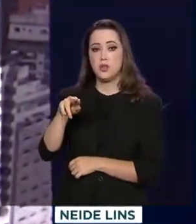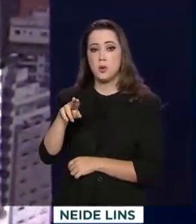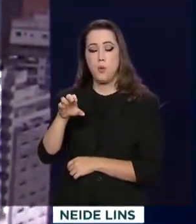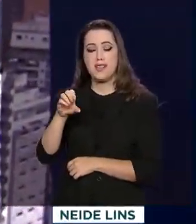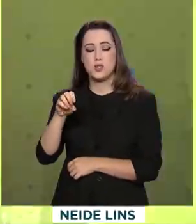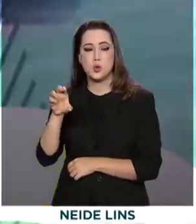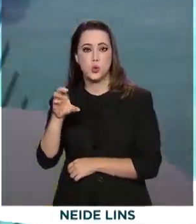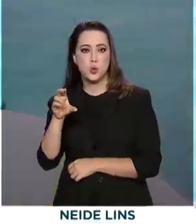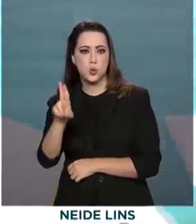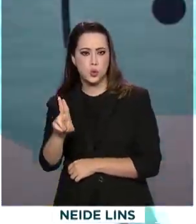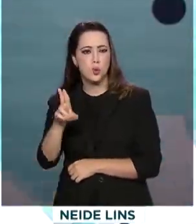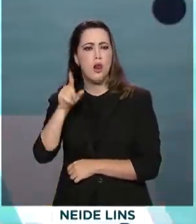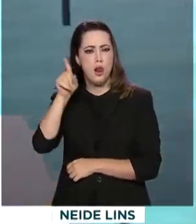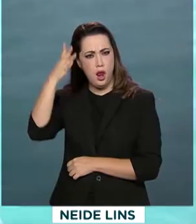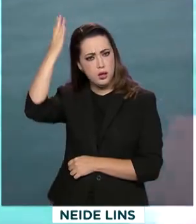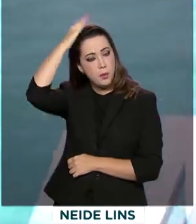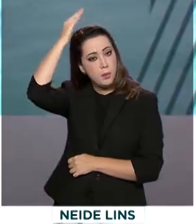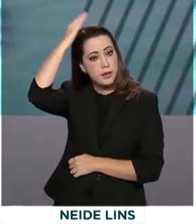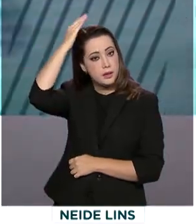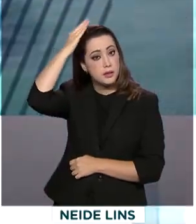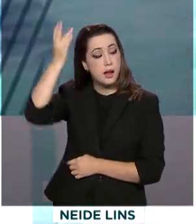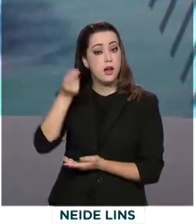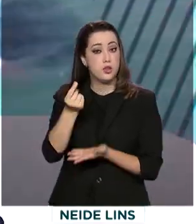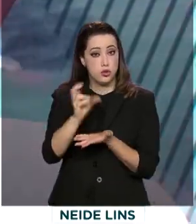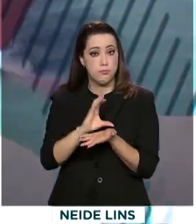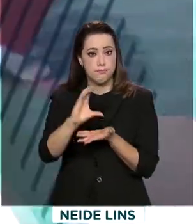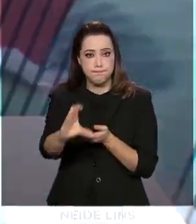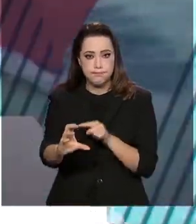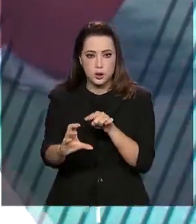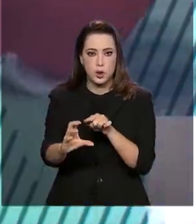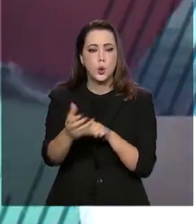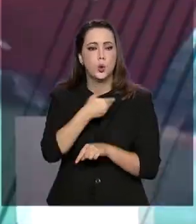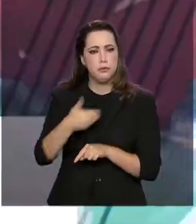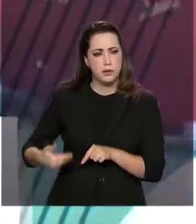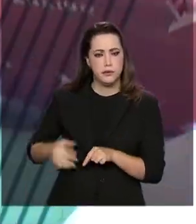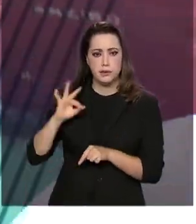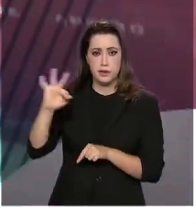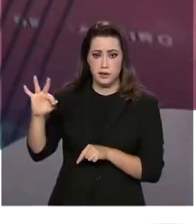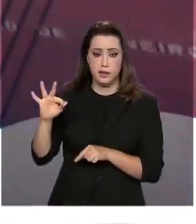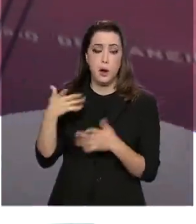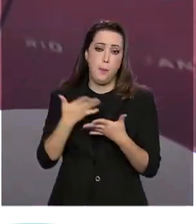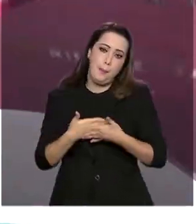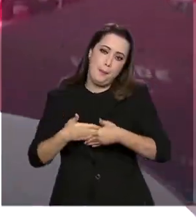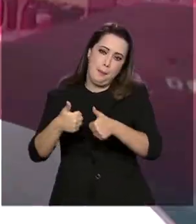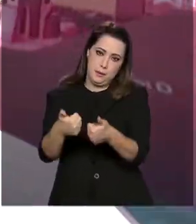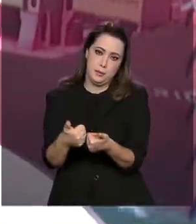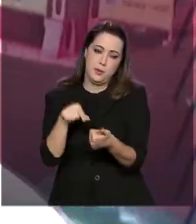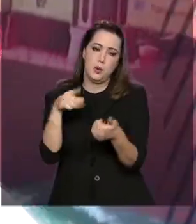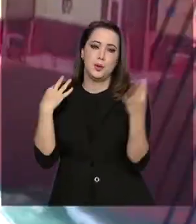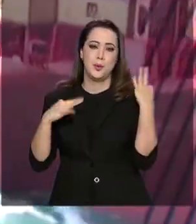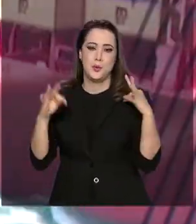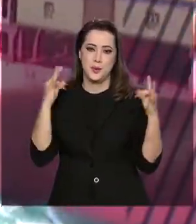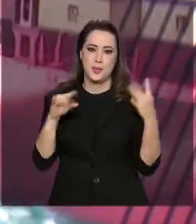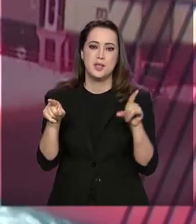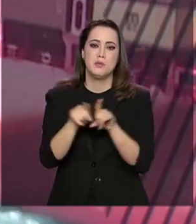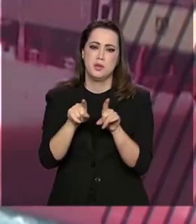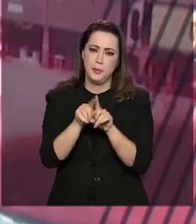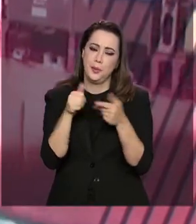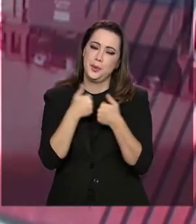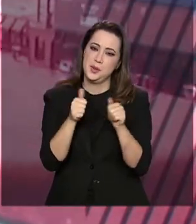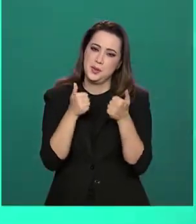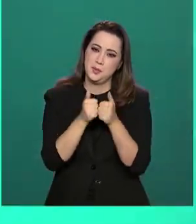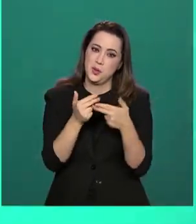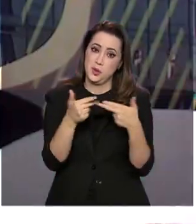investimentos do governo federal para movimentar o turismo e melhorar o escolamento de produtos da indústria na região. E o